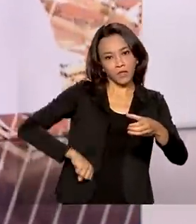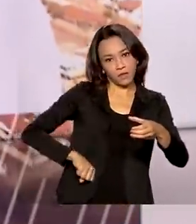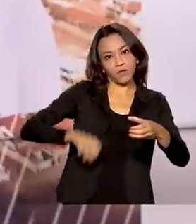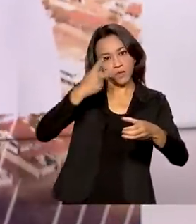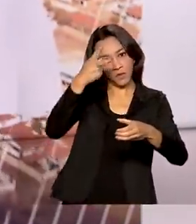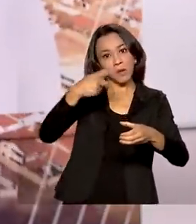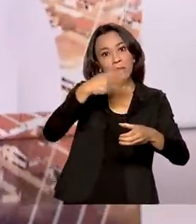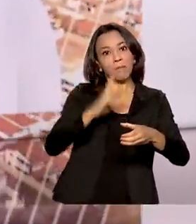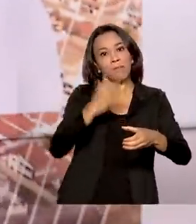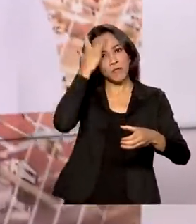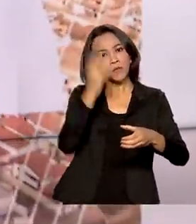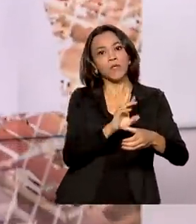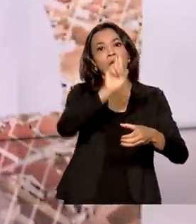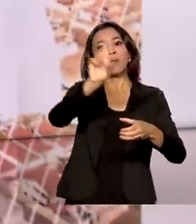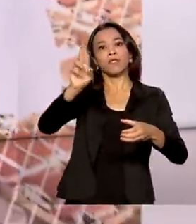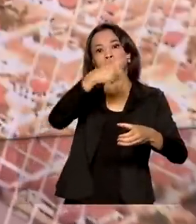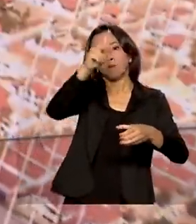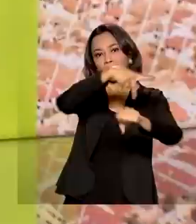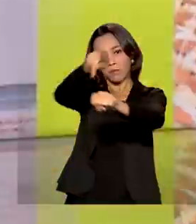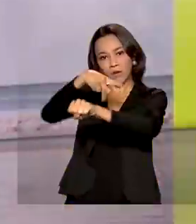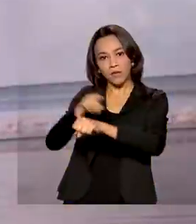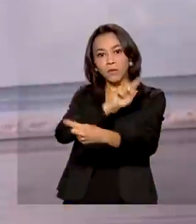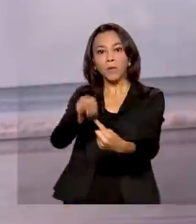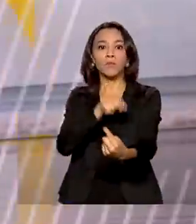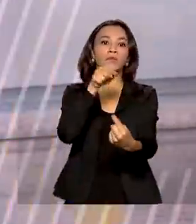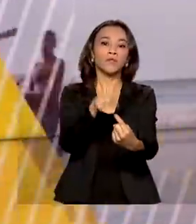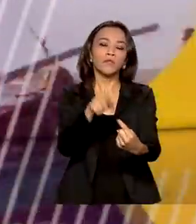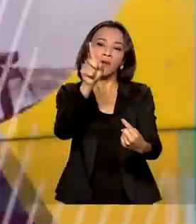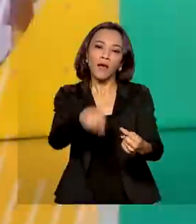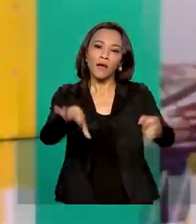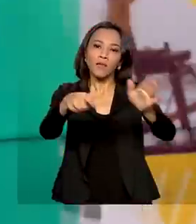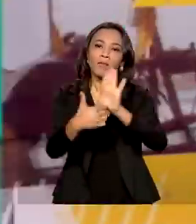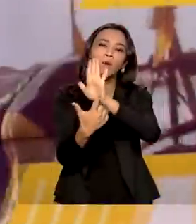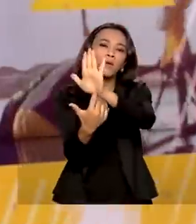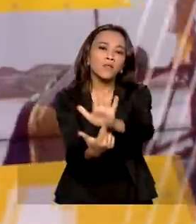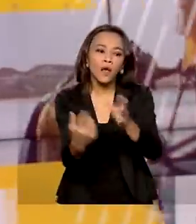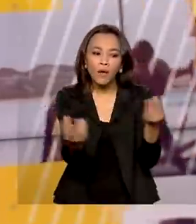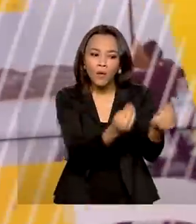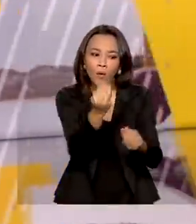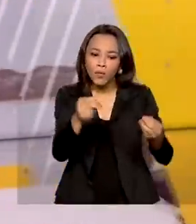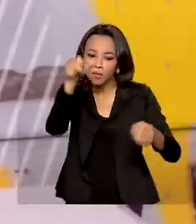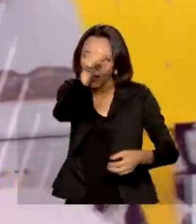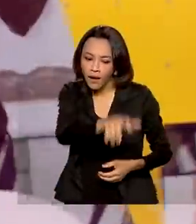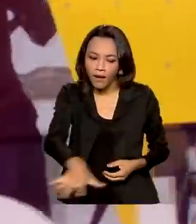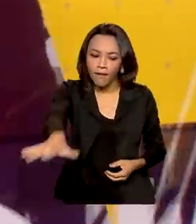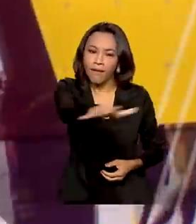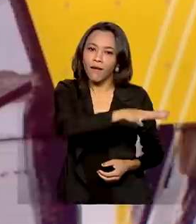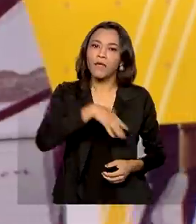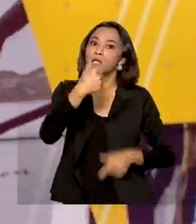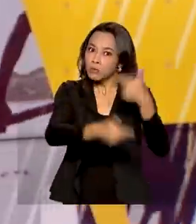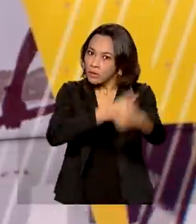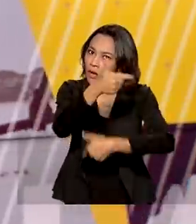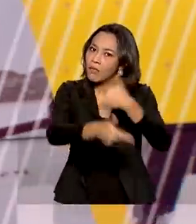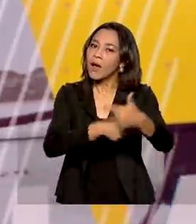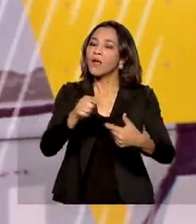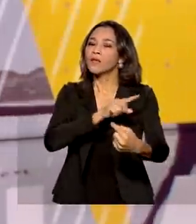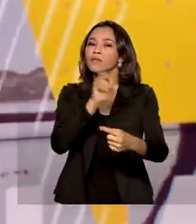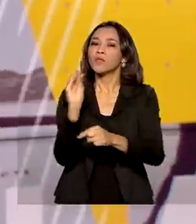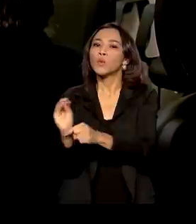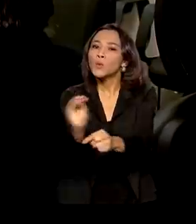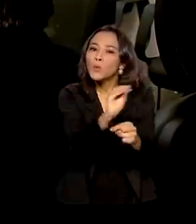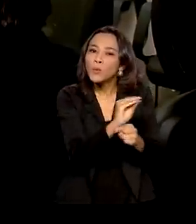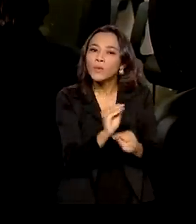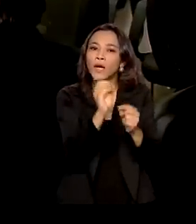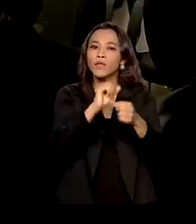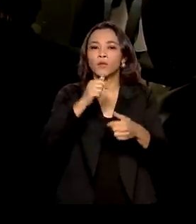Uma reunião detalhou a viagem que tem como meta mostrar a realidade da região e o trabalho desenvolvido para preservar o bioma.